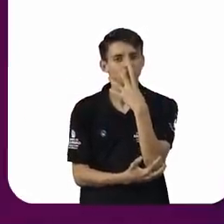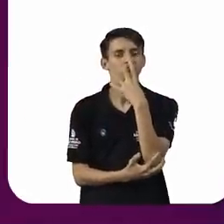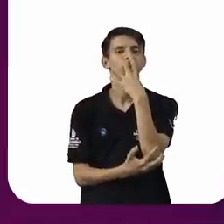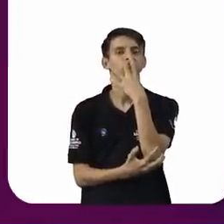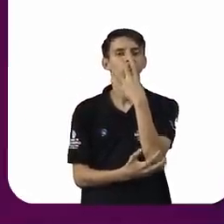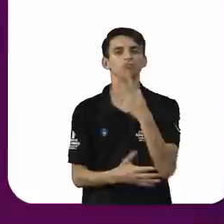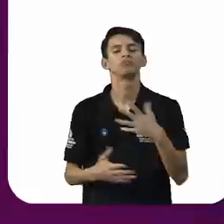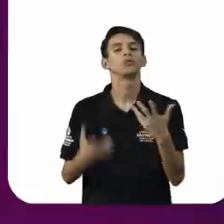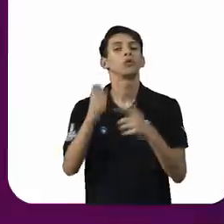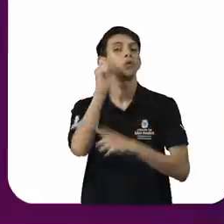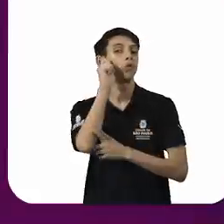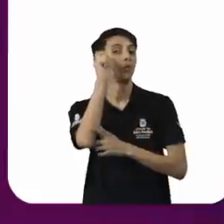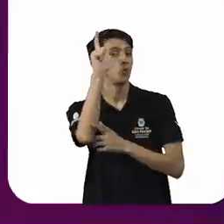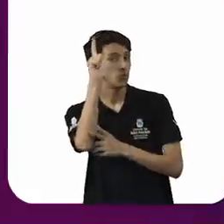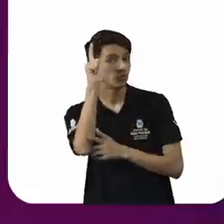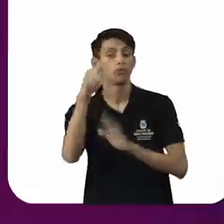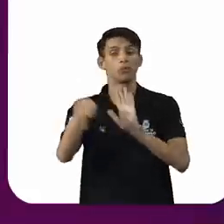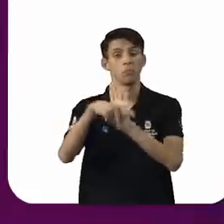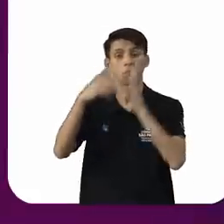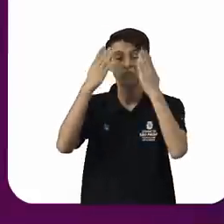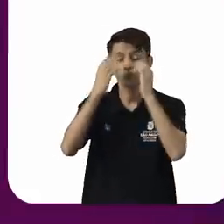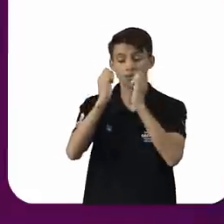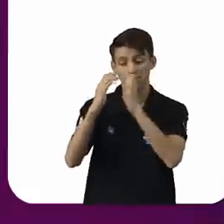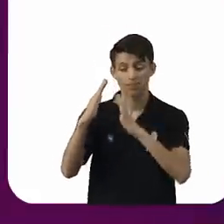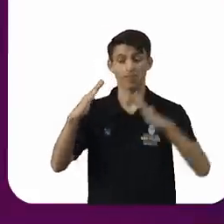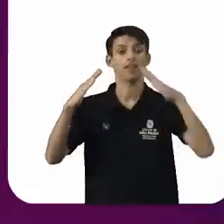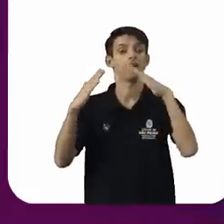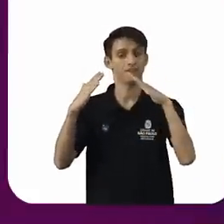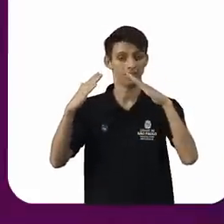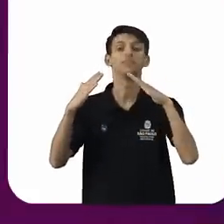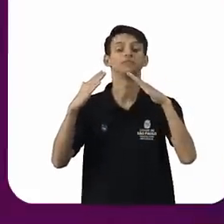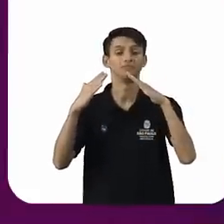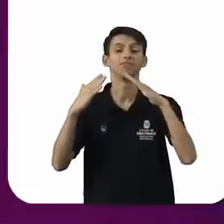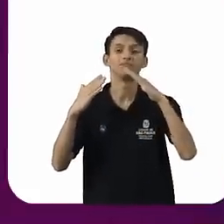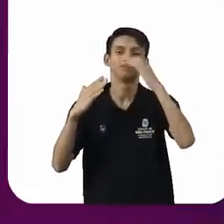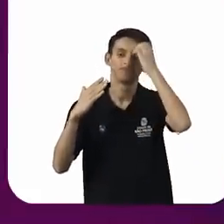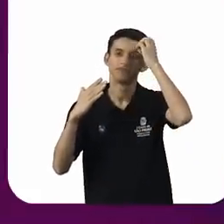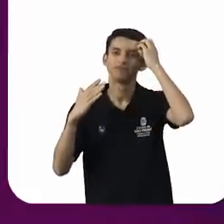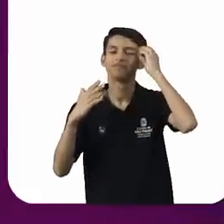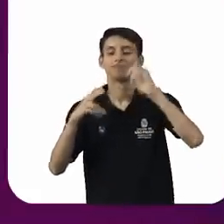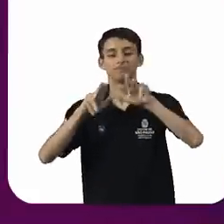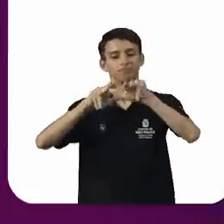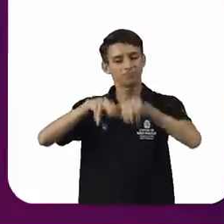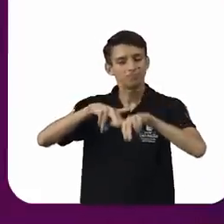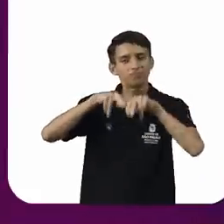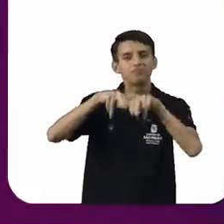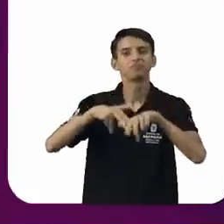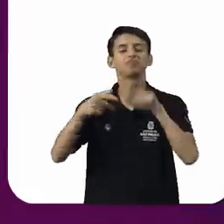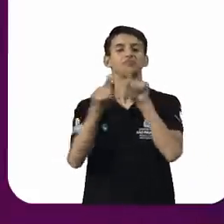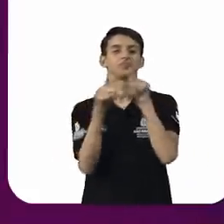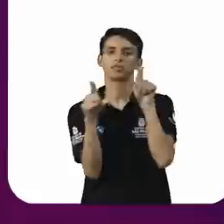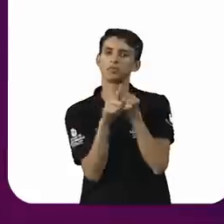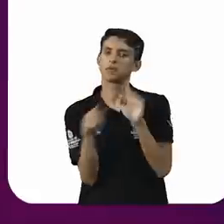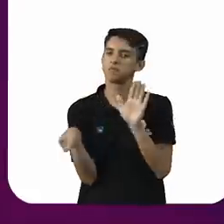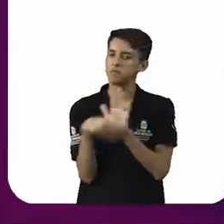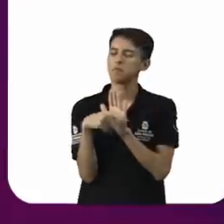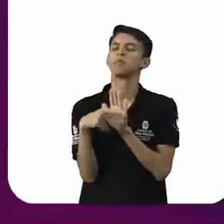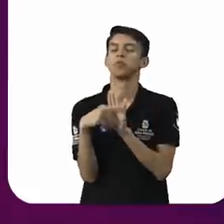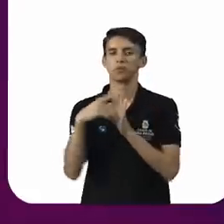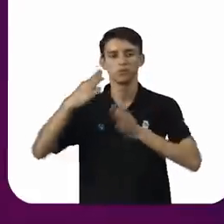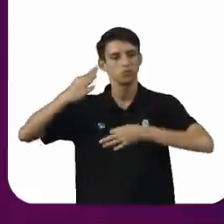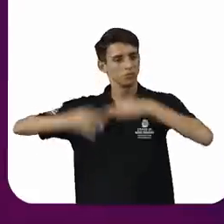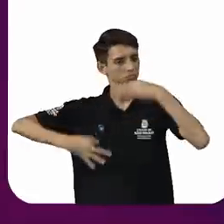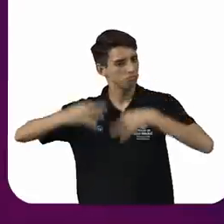na cultura de terreiro e, sobretudo, nas questões jurídicas.